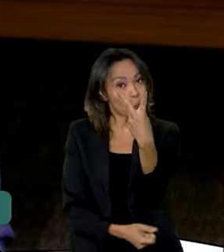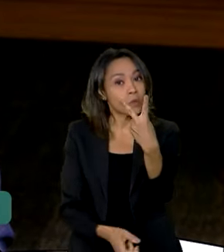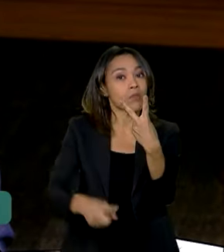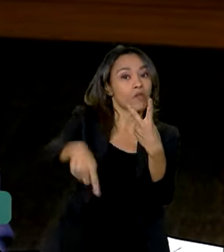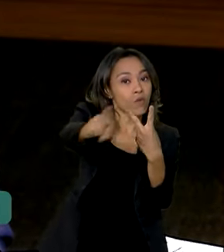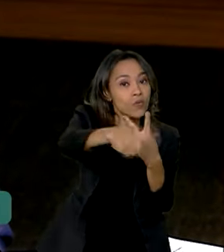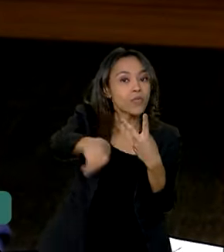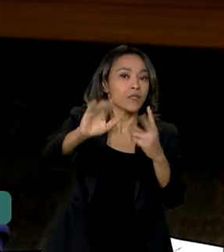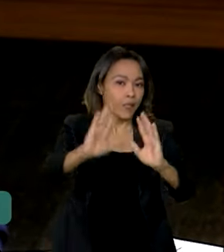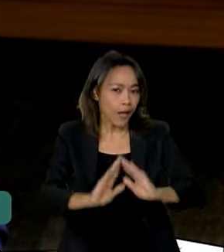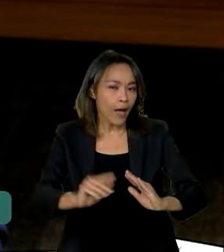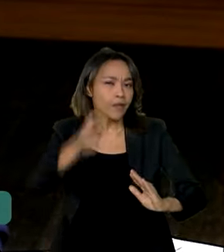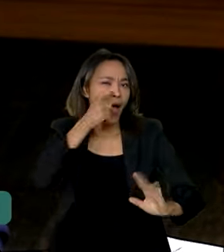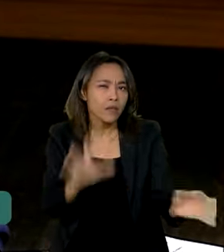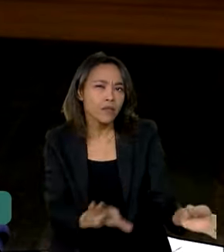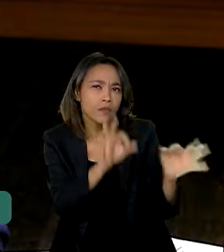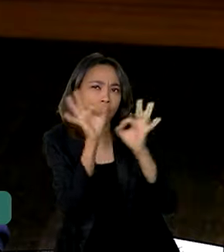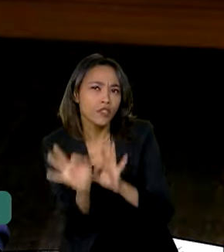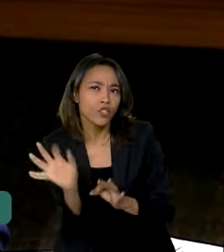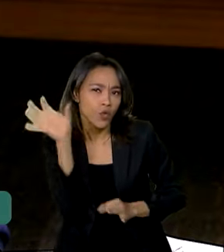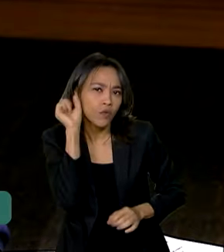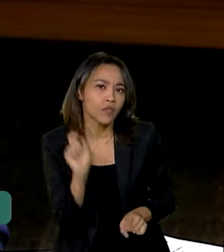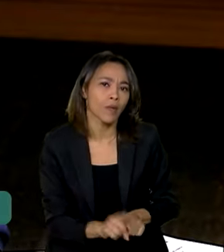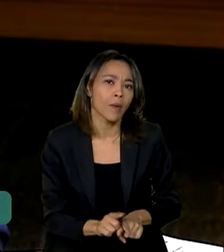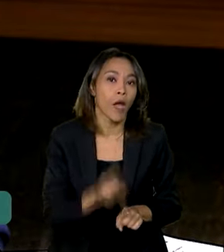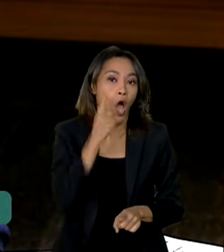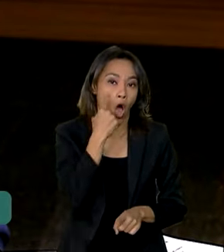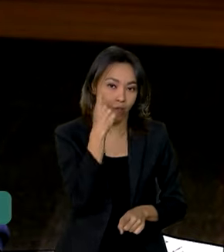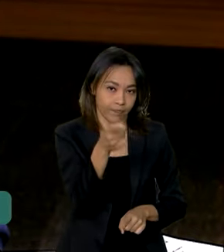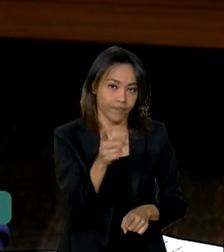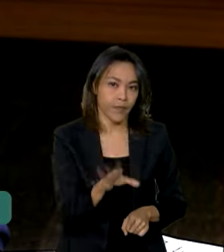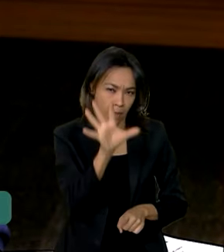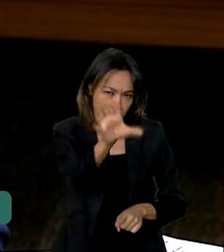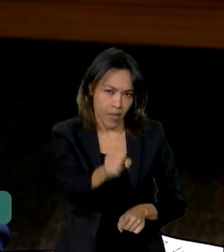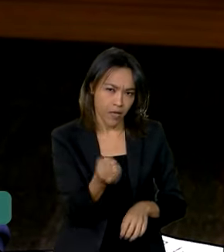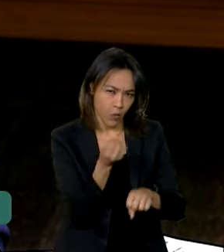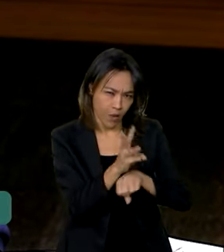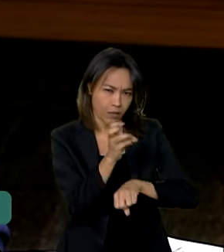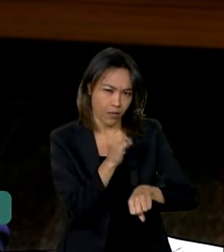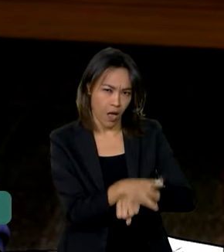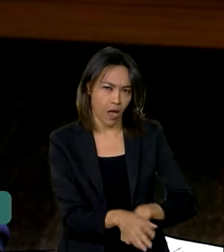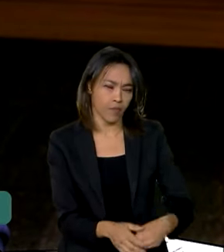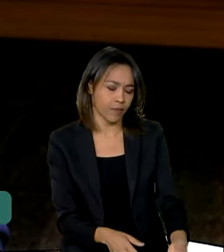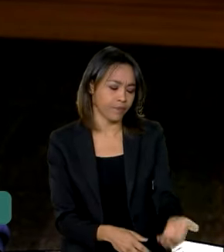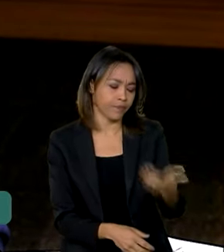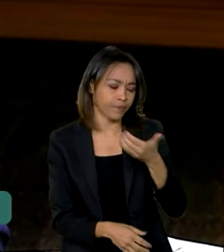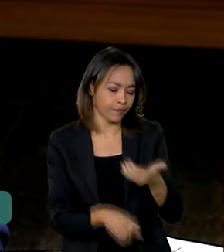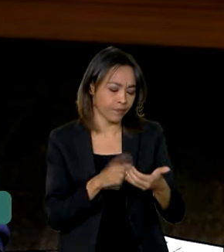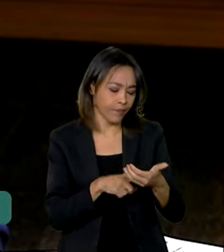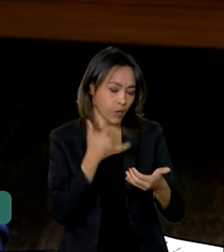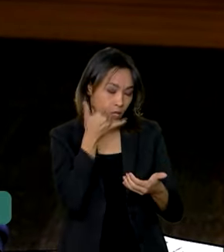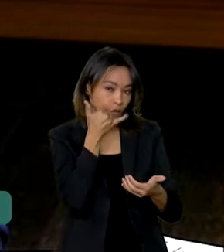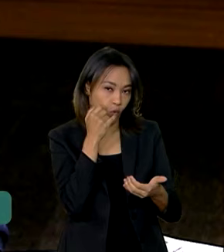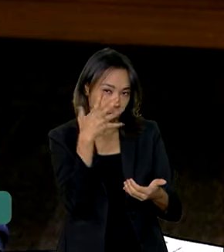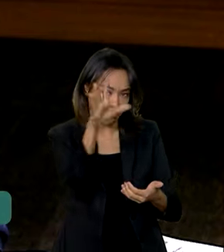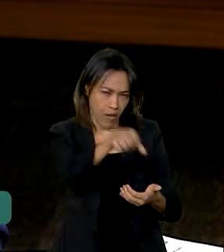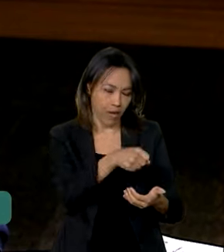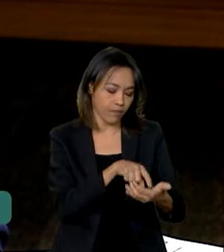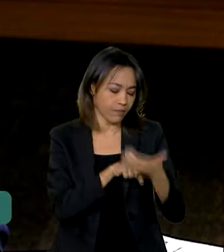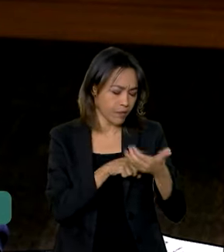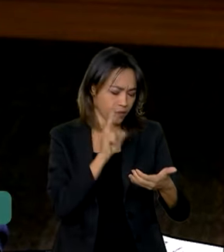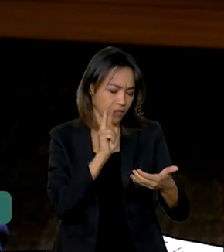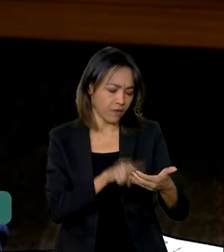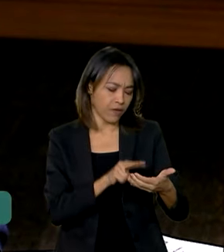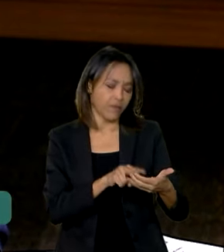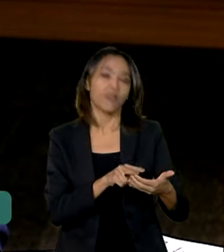que está em casa nos acompanhando, que está me ouvindo. Pegue aí o seu WhatsApp, pegue o seu celular, pegue o seu telefone. Você vai